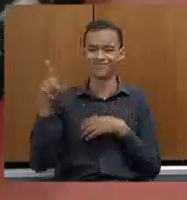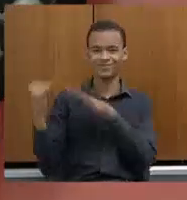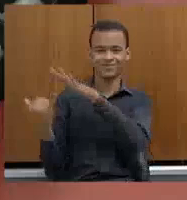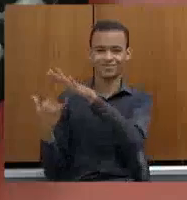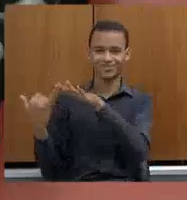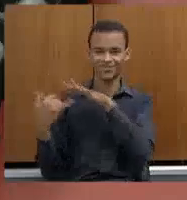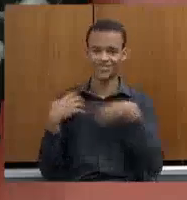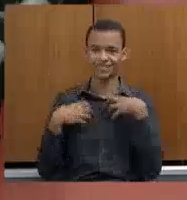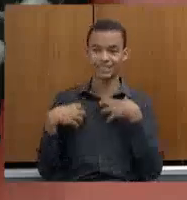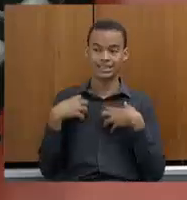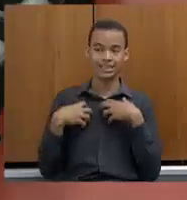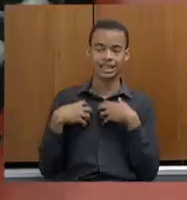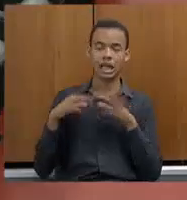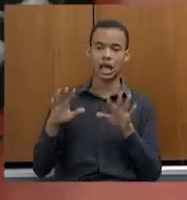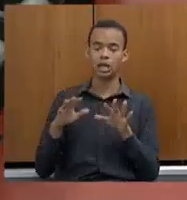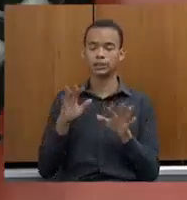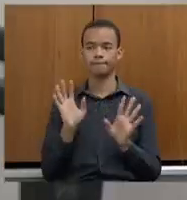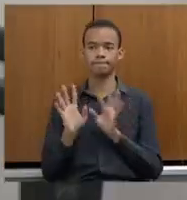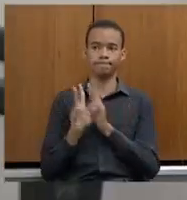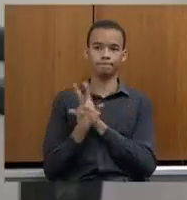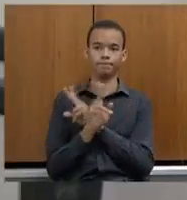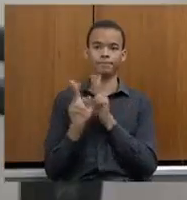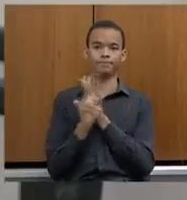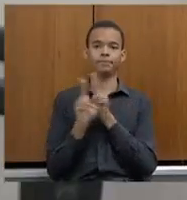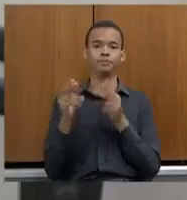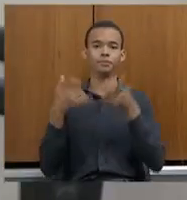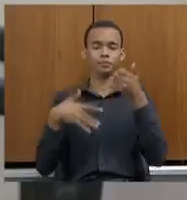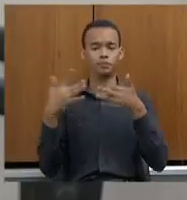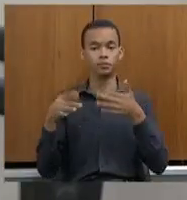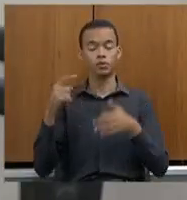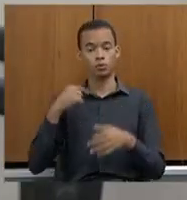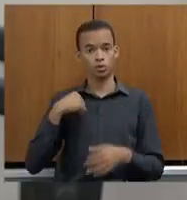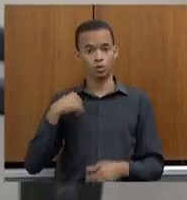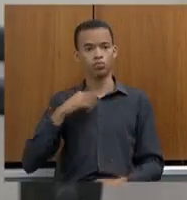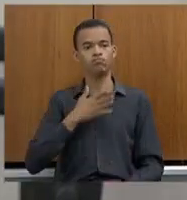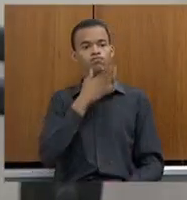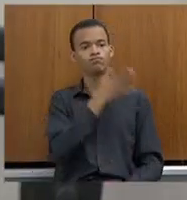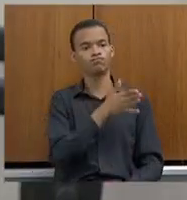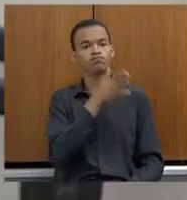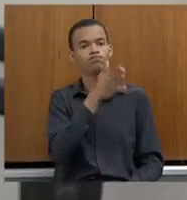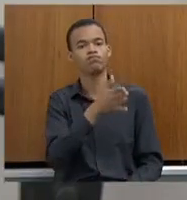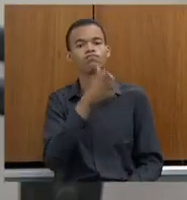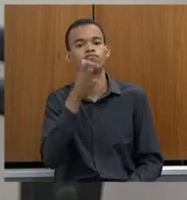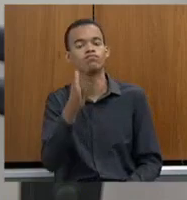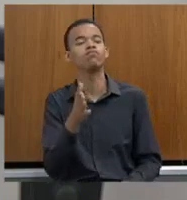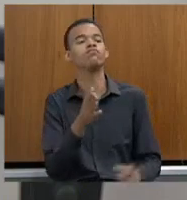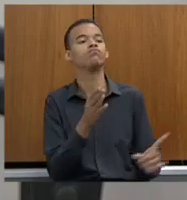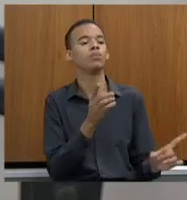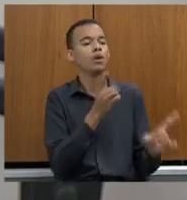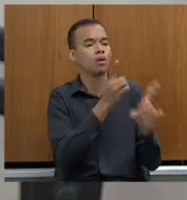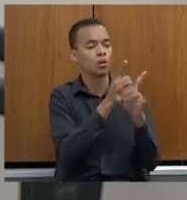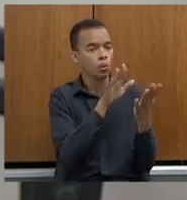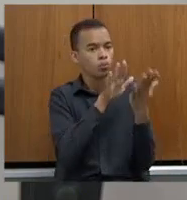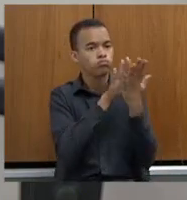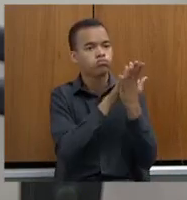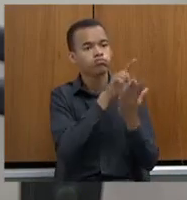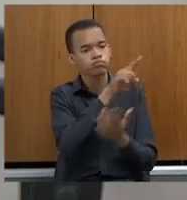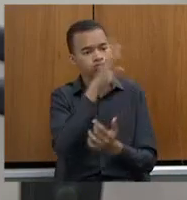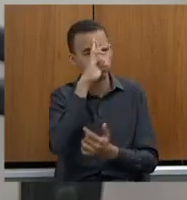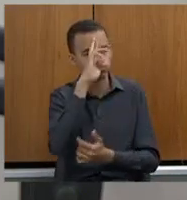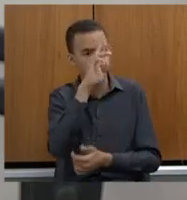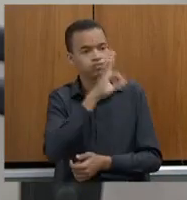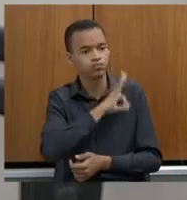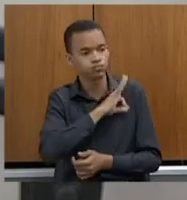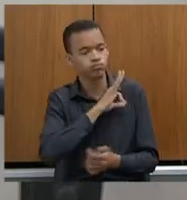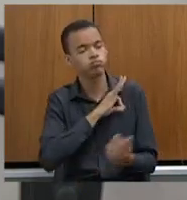percebe isso claramente. Mas quando eu vou às ruas e encontro comandante de batalhões operacionais, encontro com